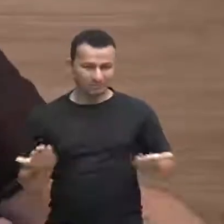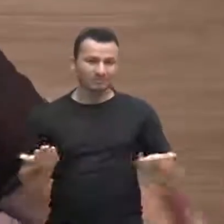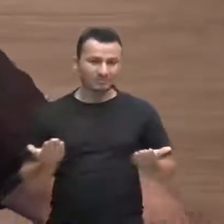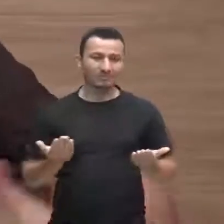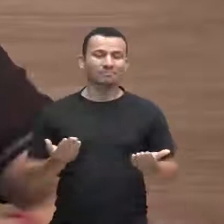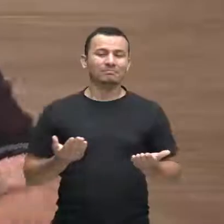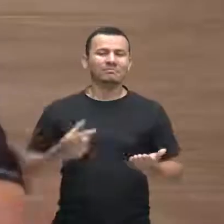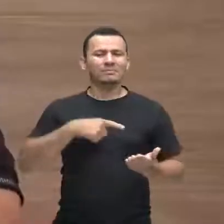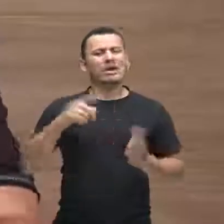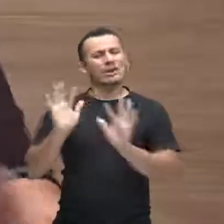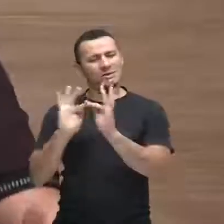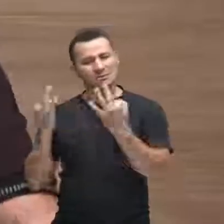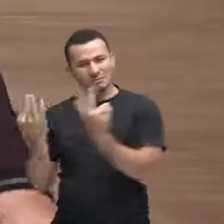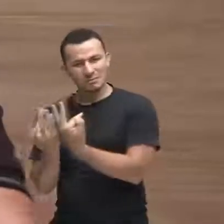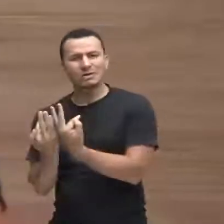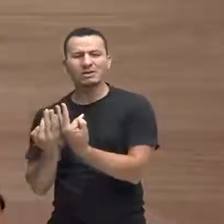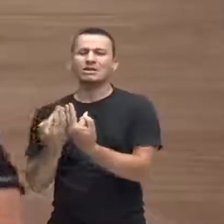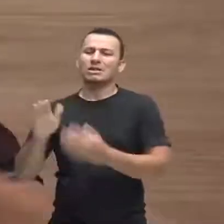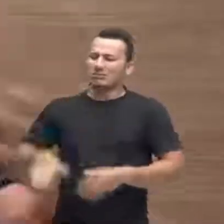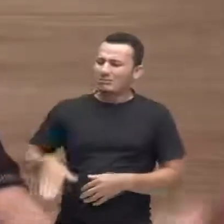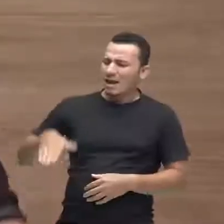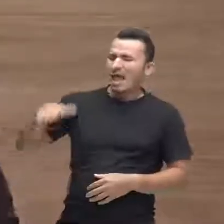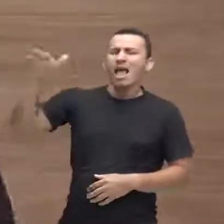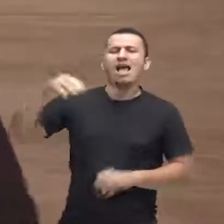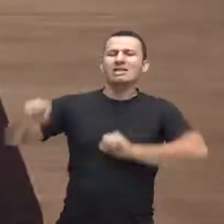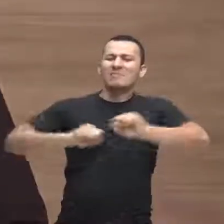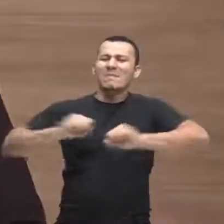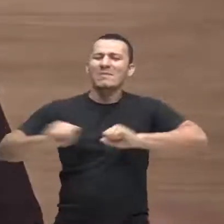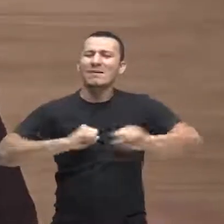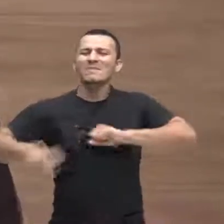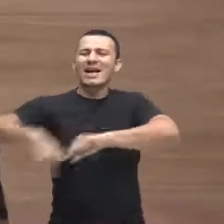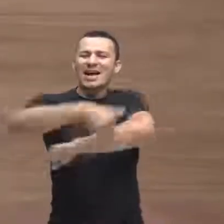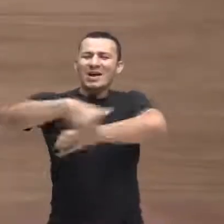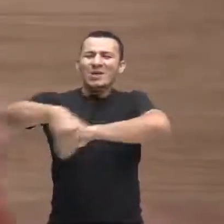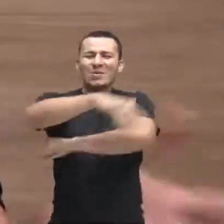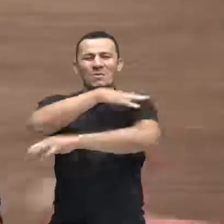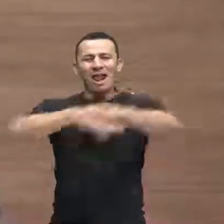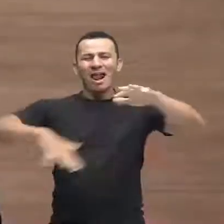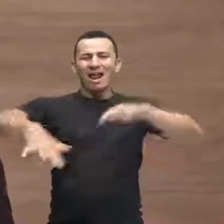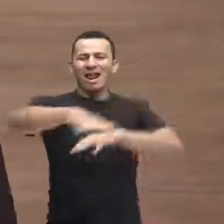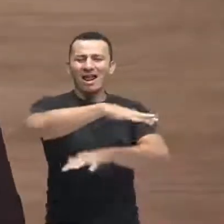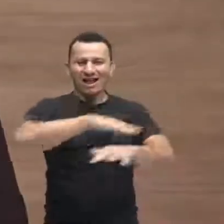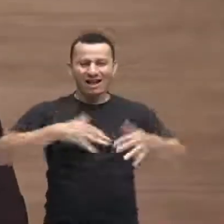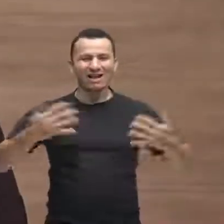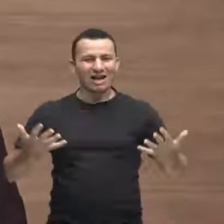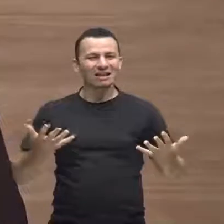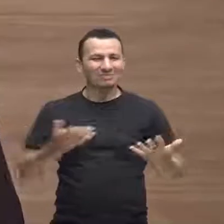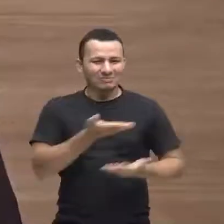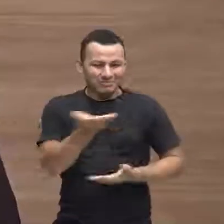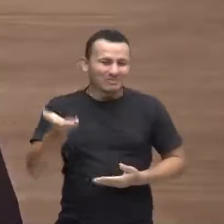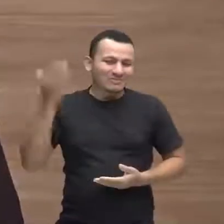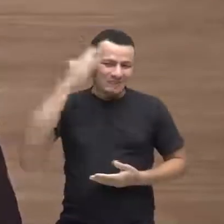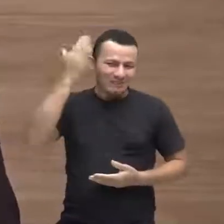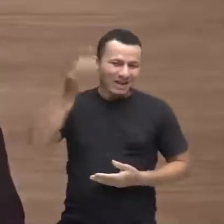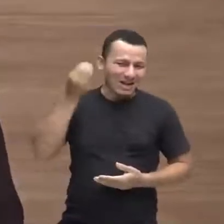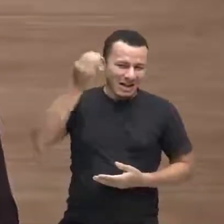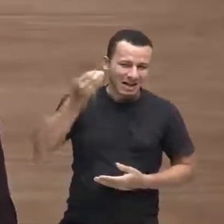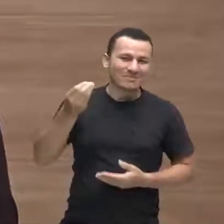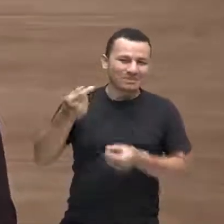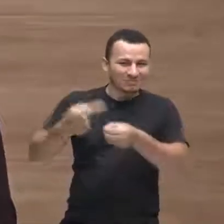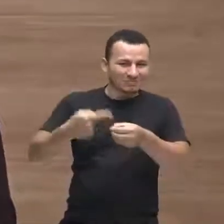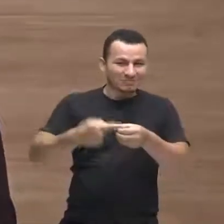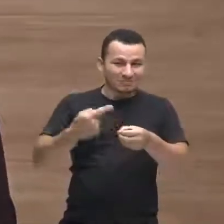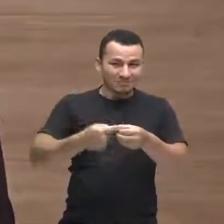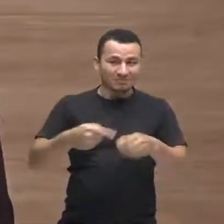tinha sua família, cresce correndo pelas ruas da cidade, como muitos de vocês no interior, e diga-se de